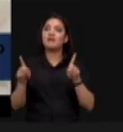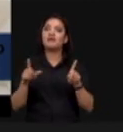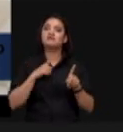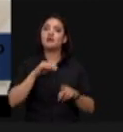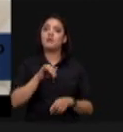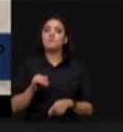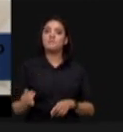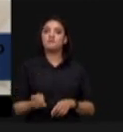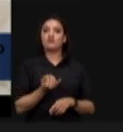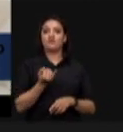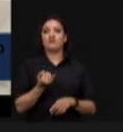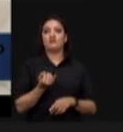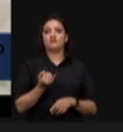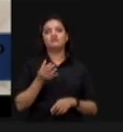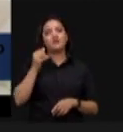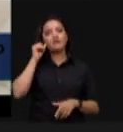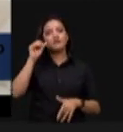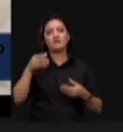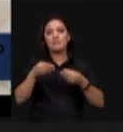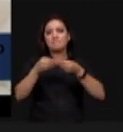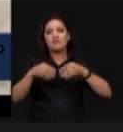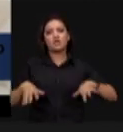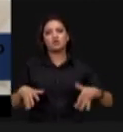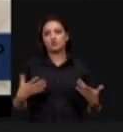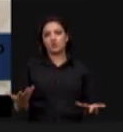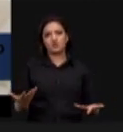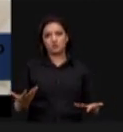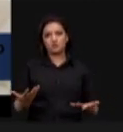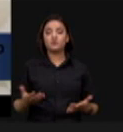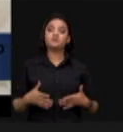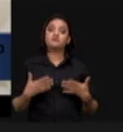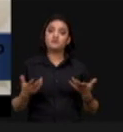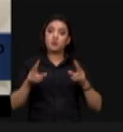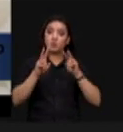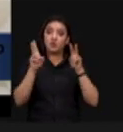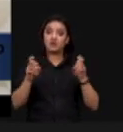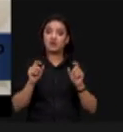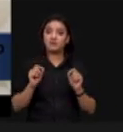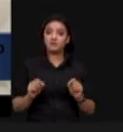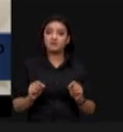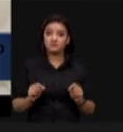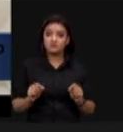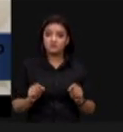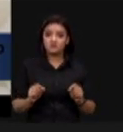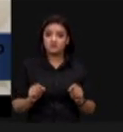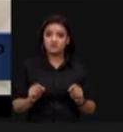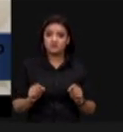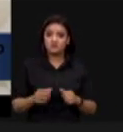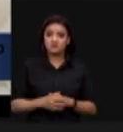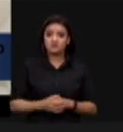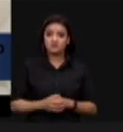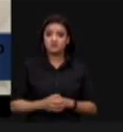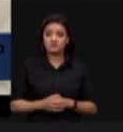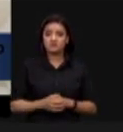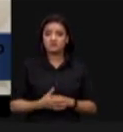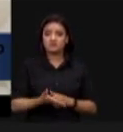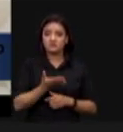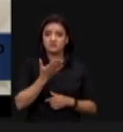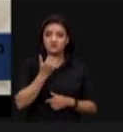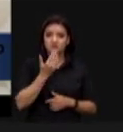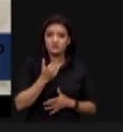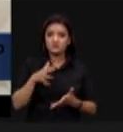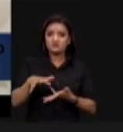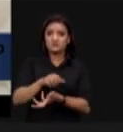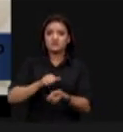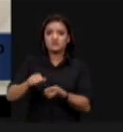estragar recursos naturais. Ou seja, o tema é segurança alimentar, sustentabilidade. Então, esse é